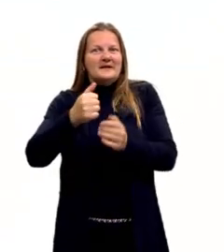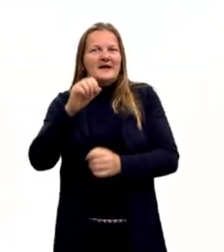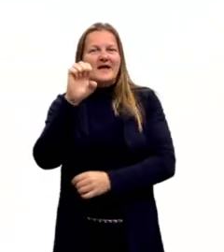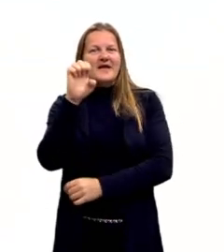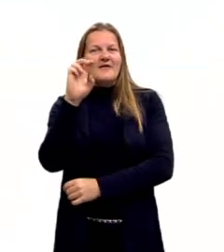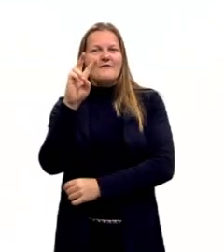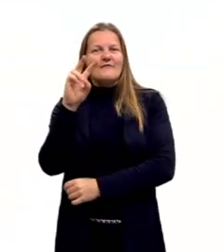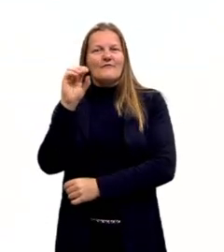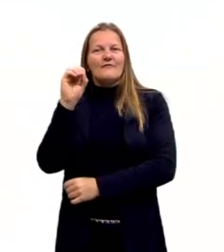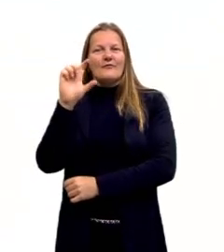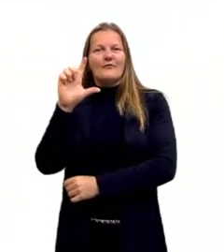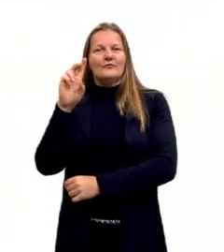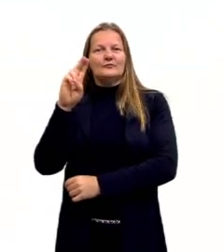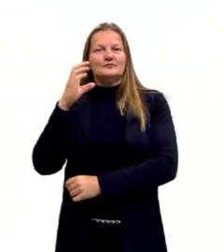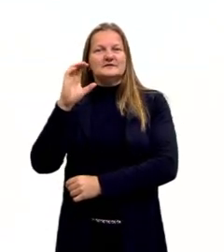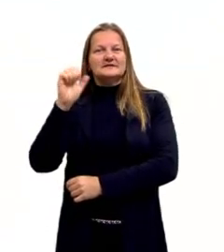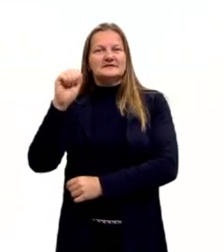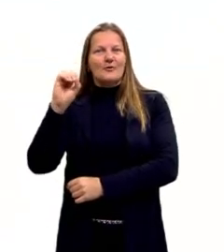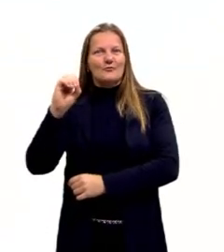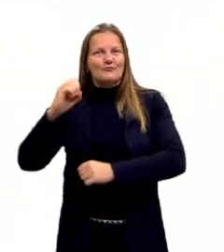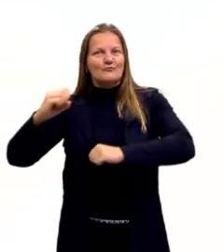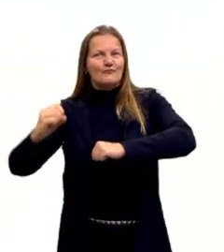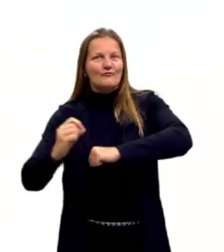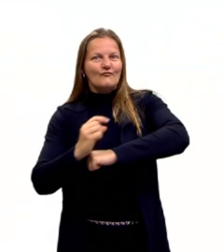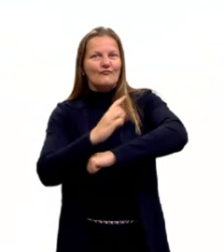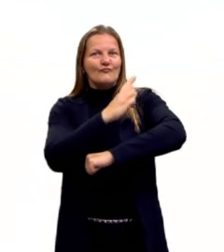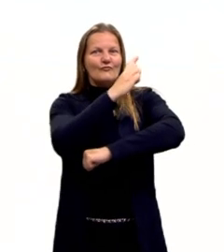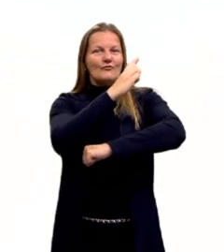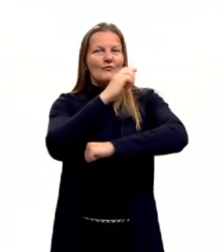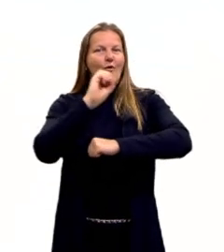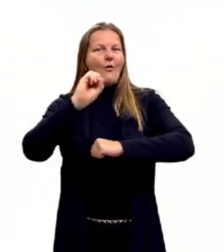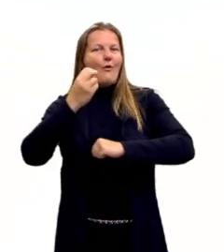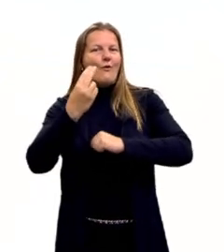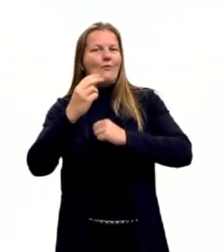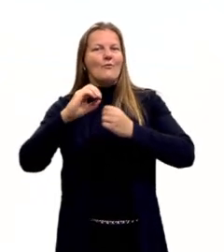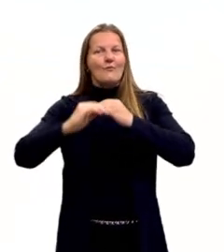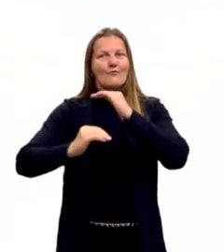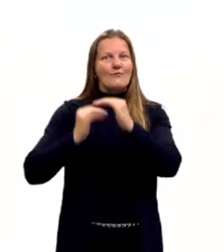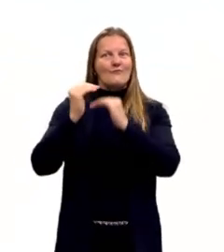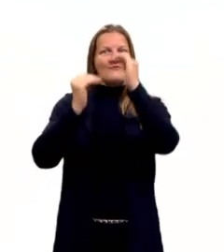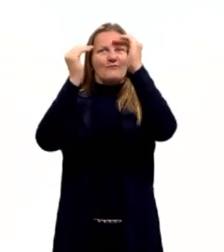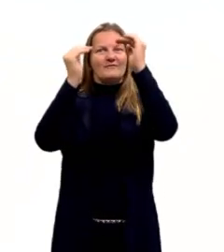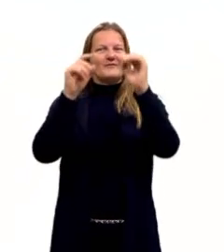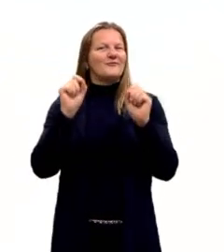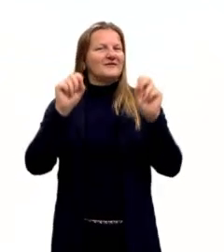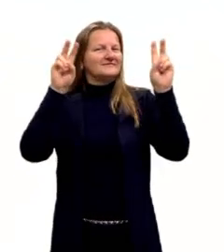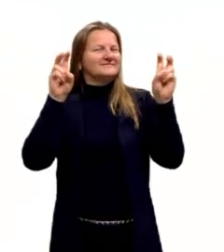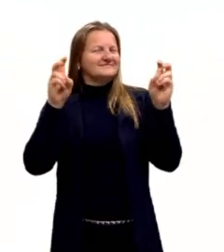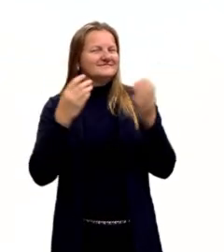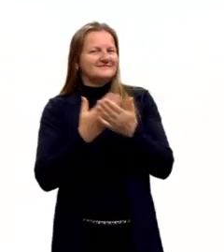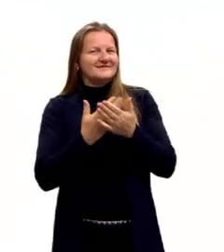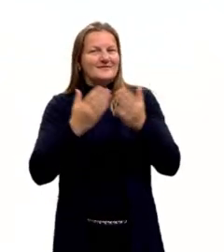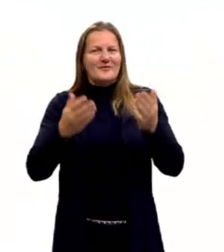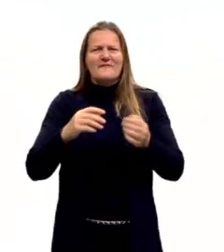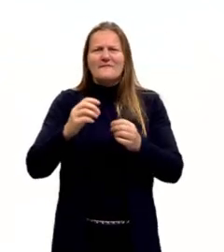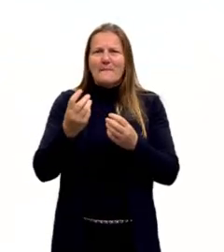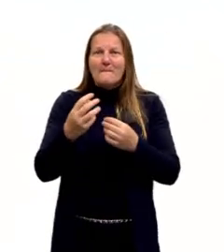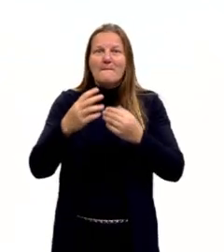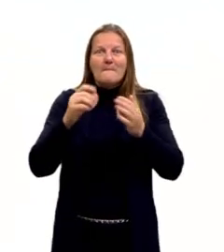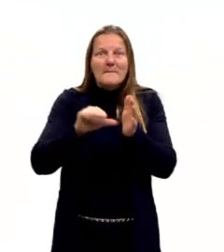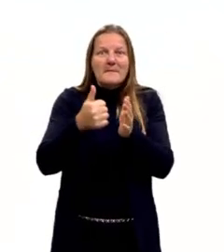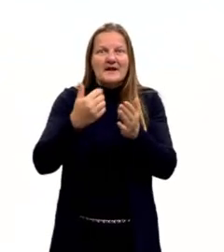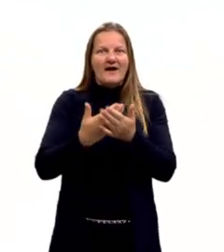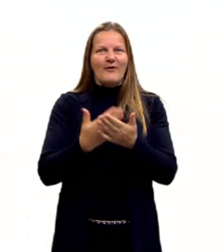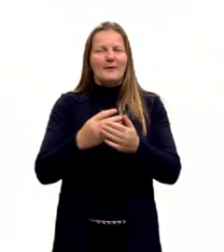evolução, sobre esse tema. Nós vamos ter uma série de aulas nesse tema de evolução, hoje é a primeira.